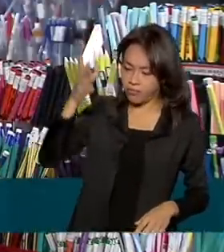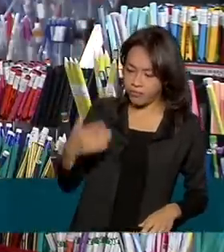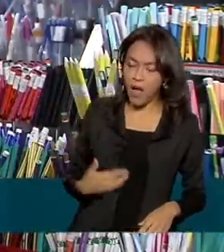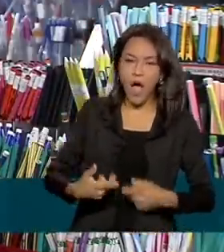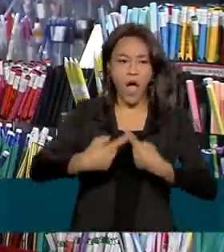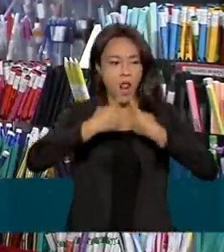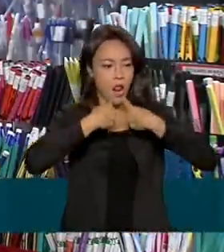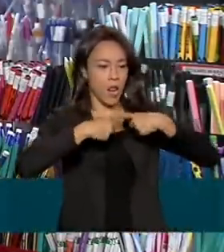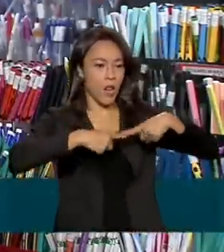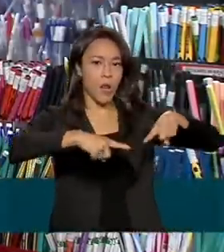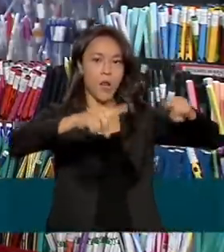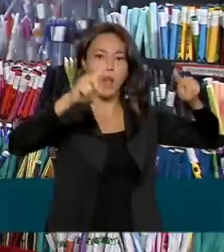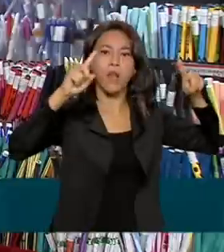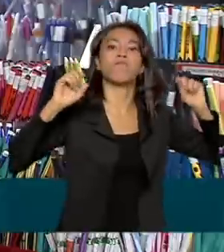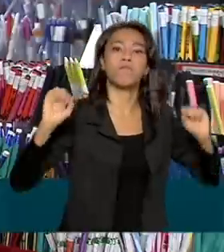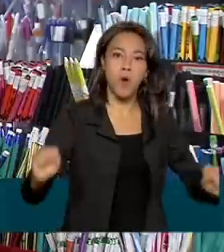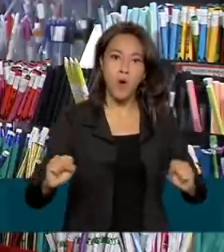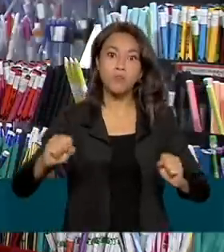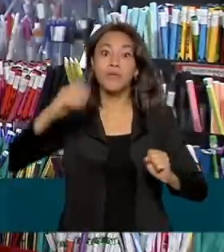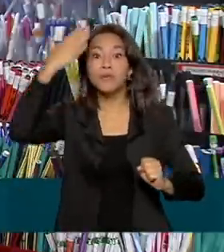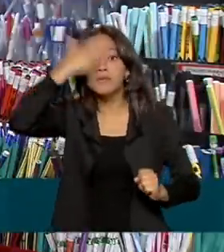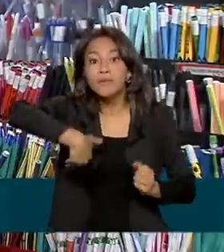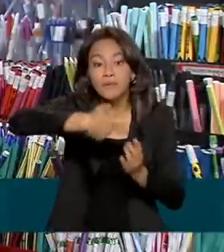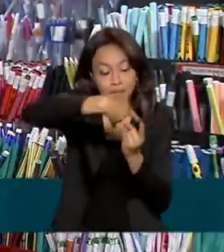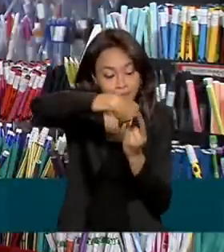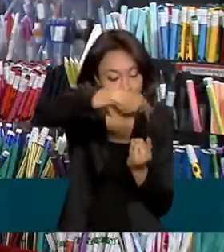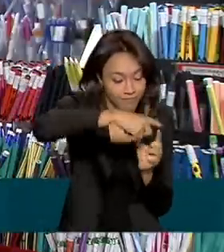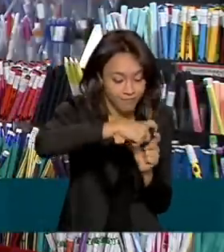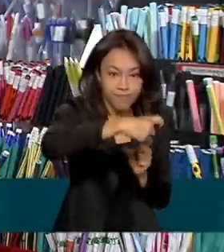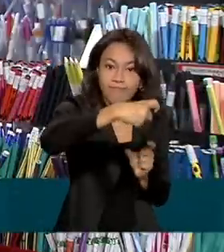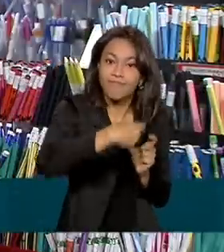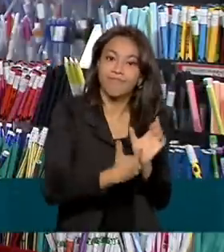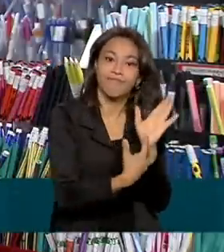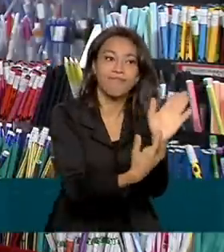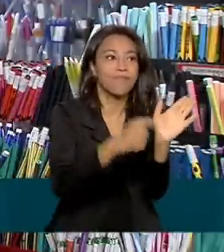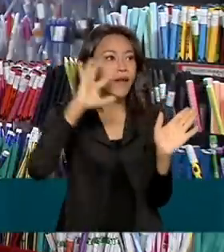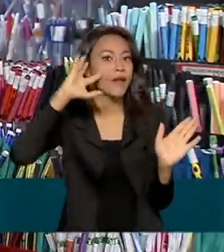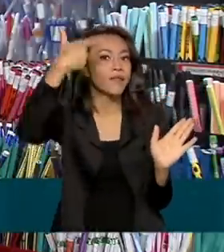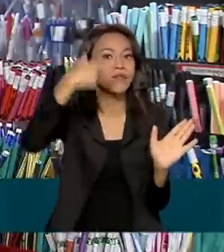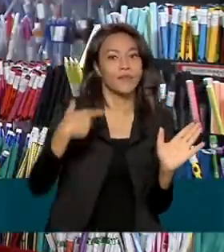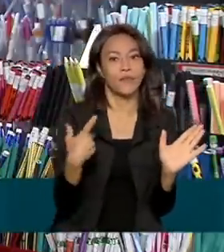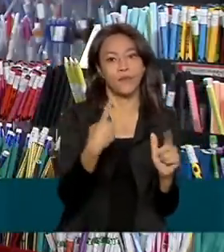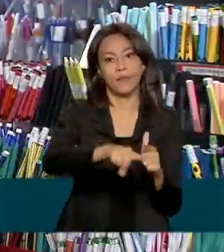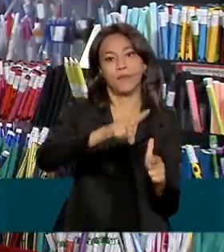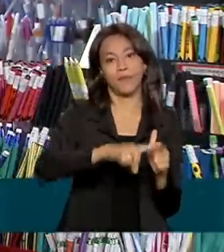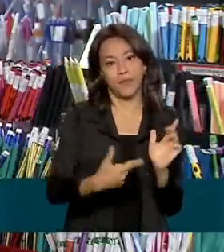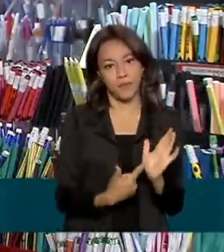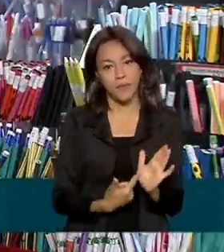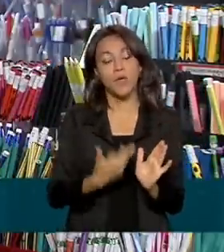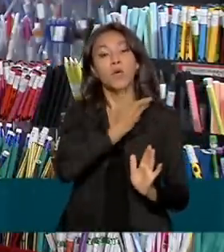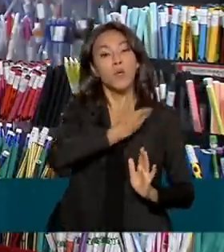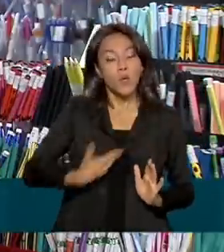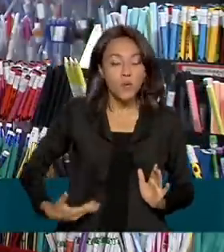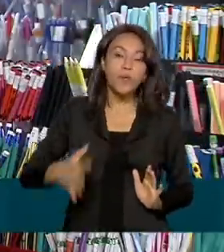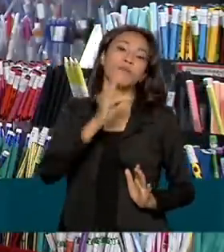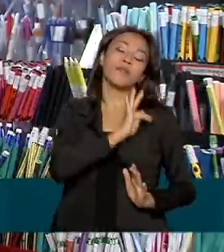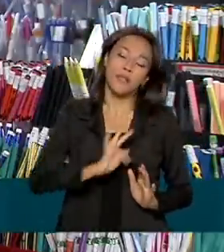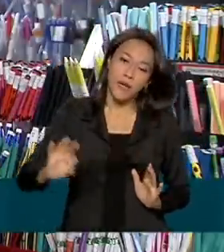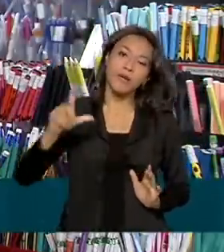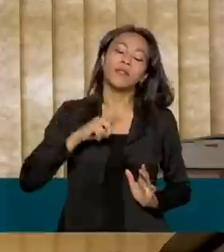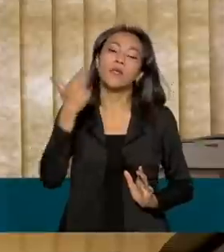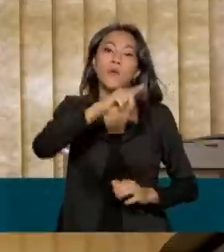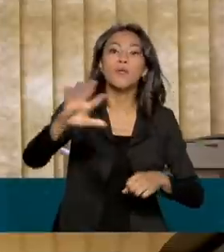O órgão atua como uma ponte entre o consumidor e o fornecedor para resolver os conflitos. E o governo federal oferece mais uma